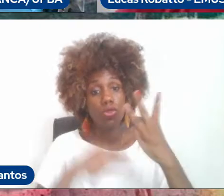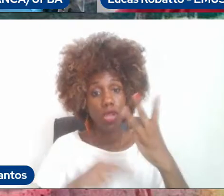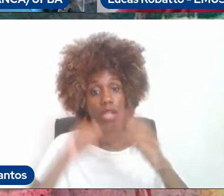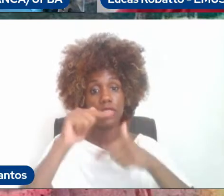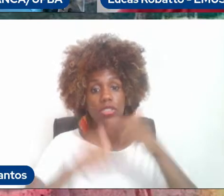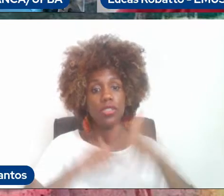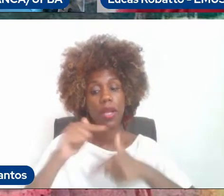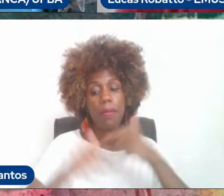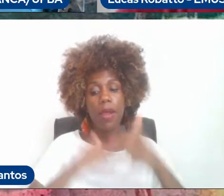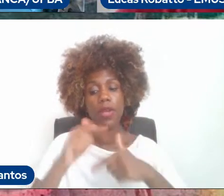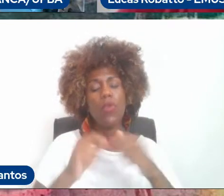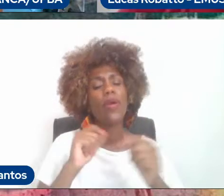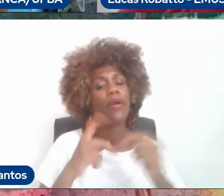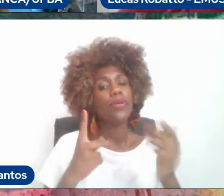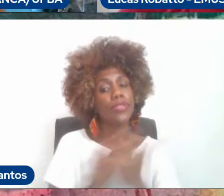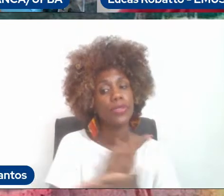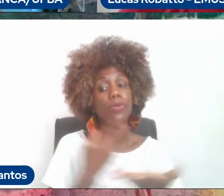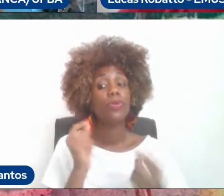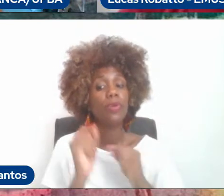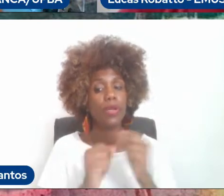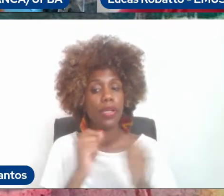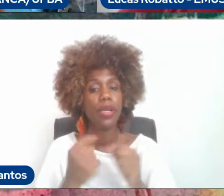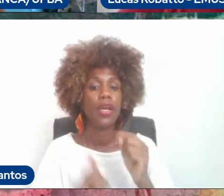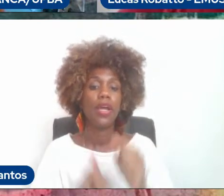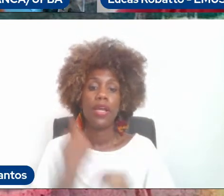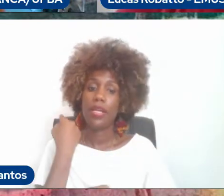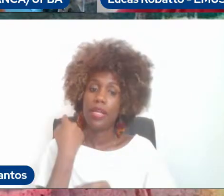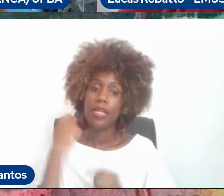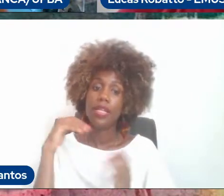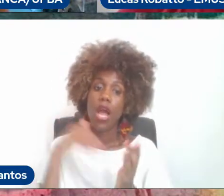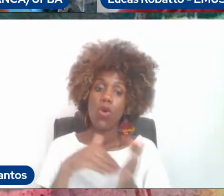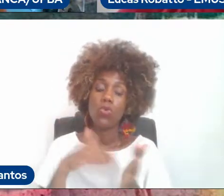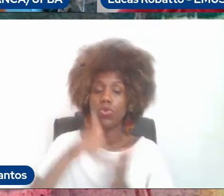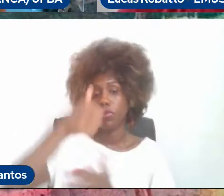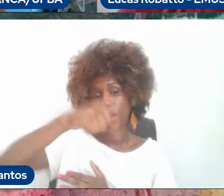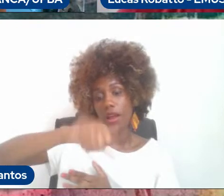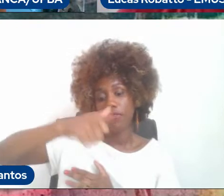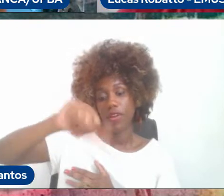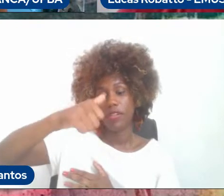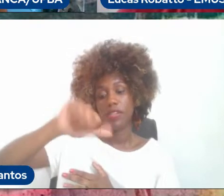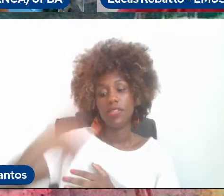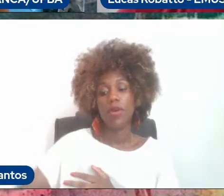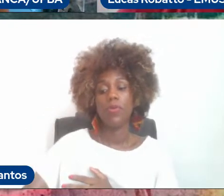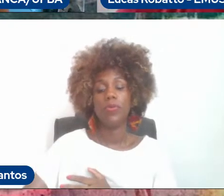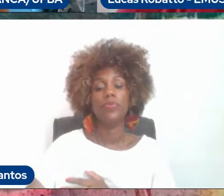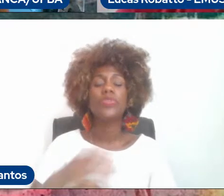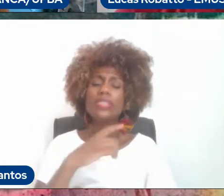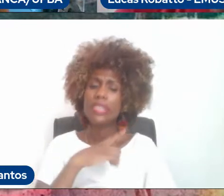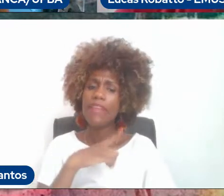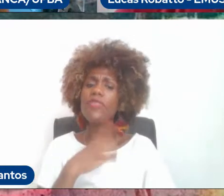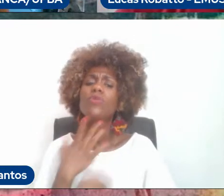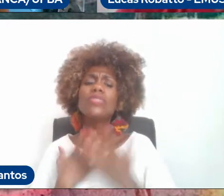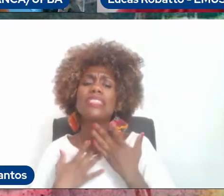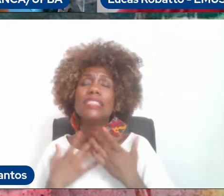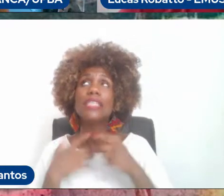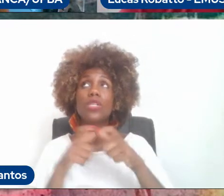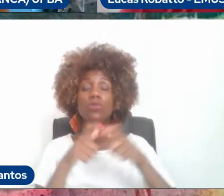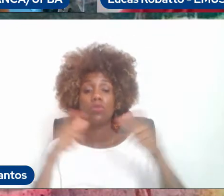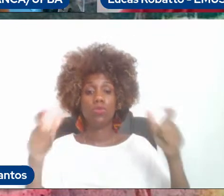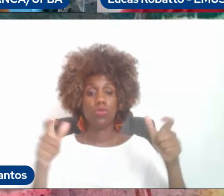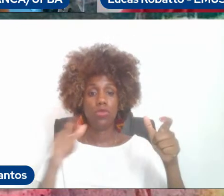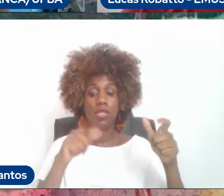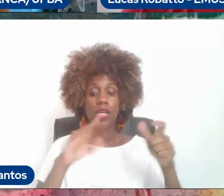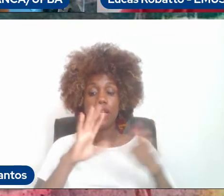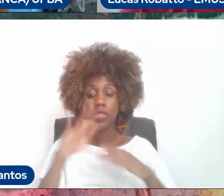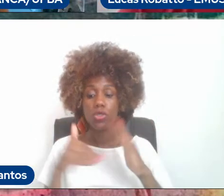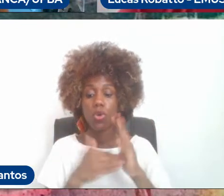vem... O que aconteceu foi que, desde a última avaliação, houve um desejo generalizado da classe